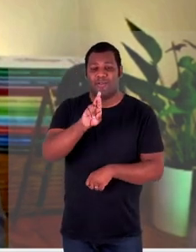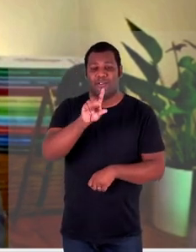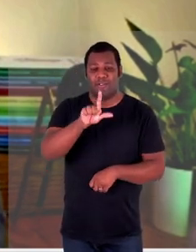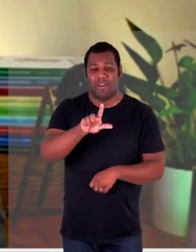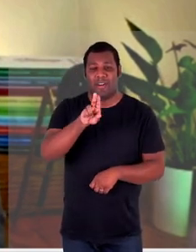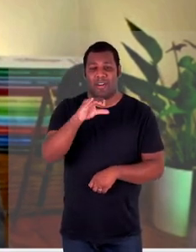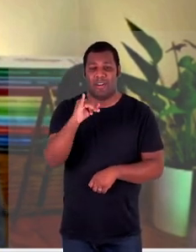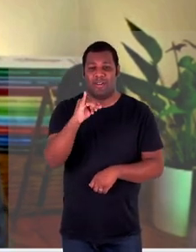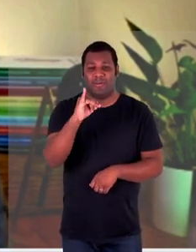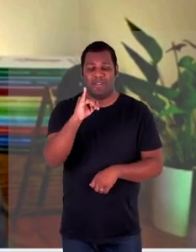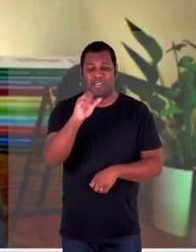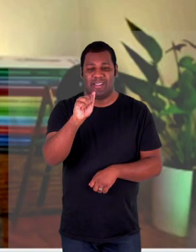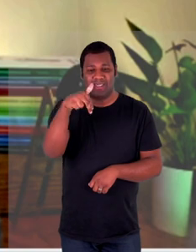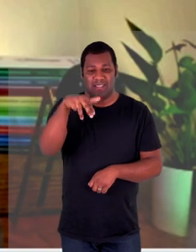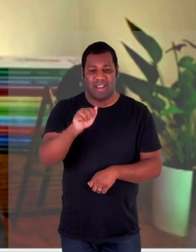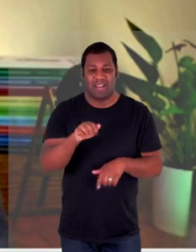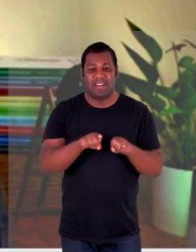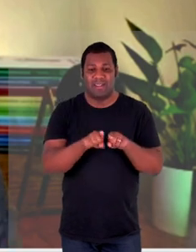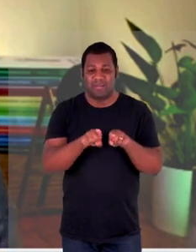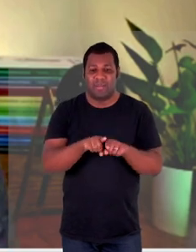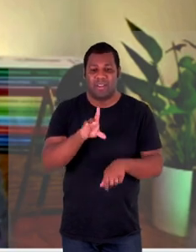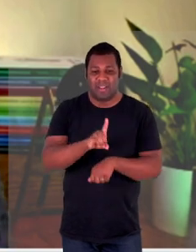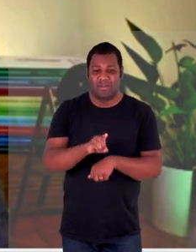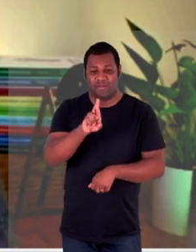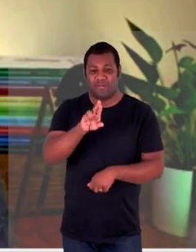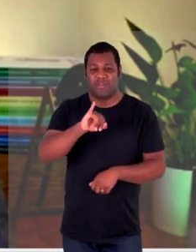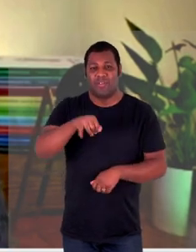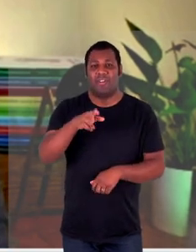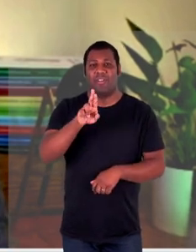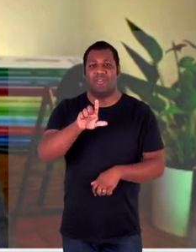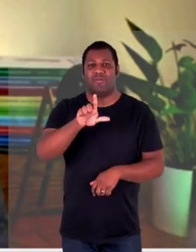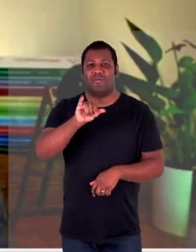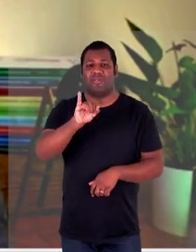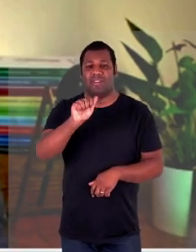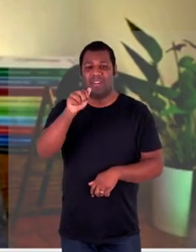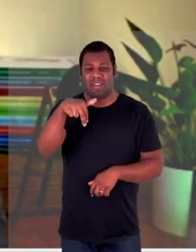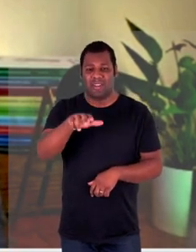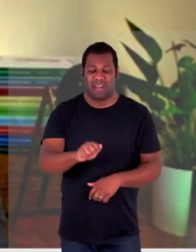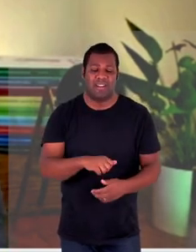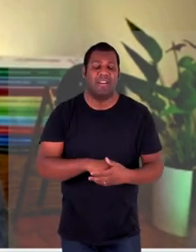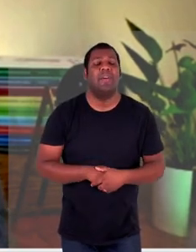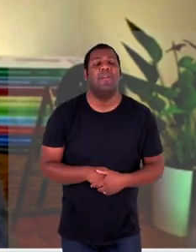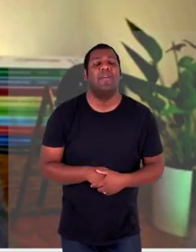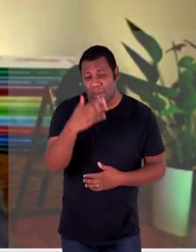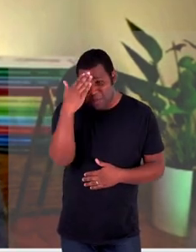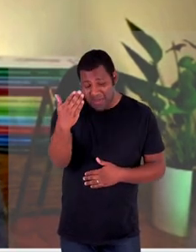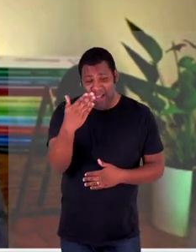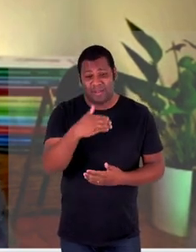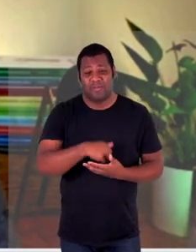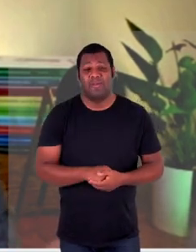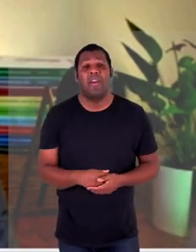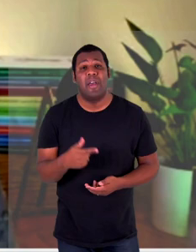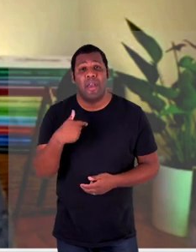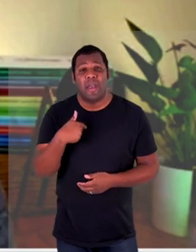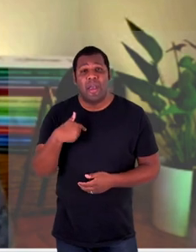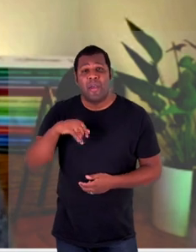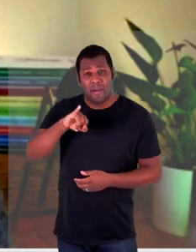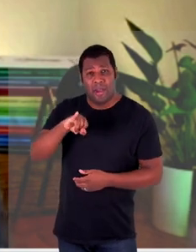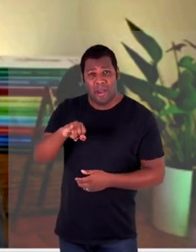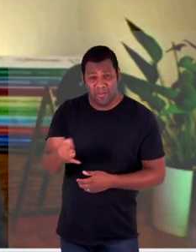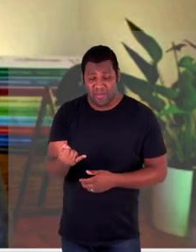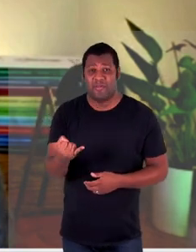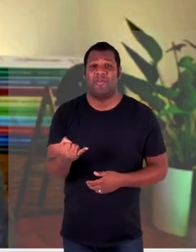da doutora Juliana que estão aí no plenário, pelo convite, e pelo espaço. Eu vou aproveitar e já